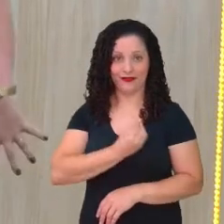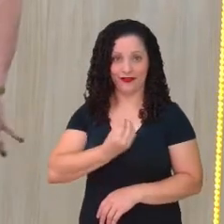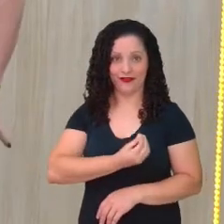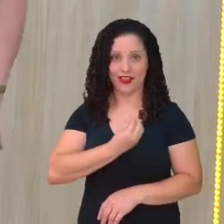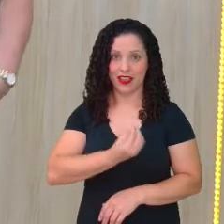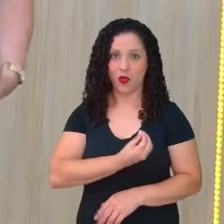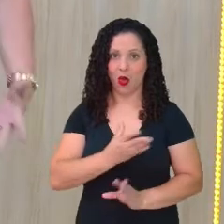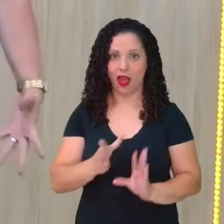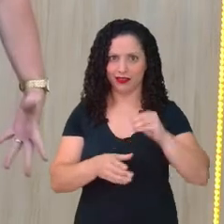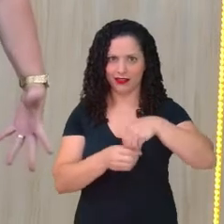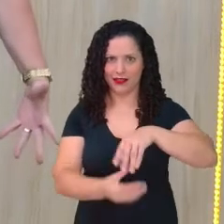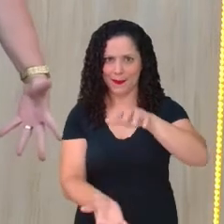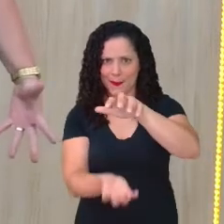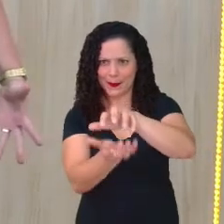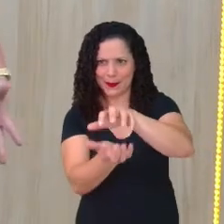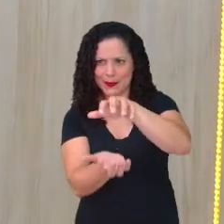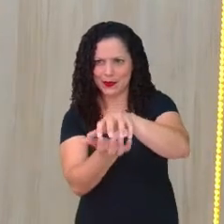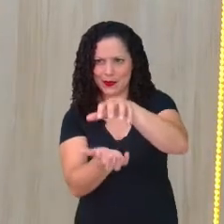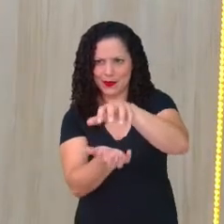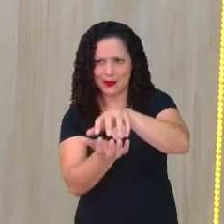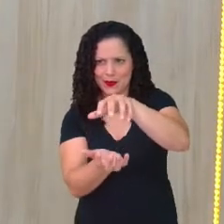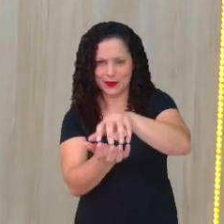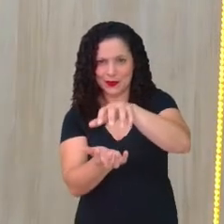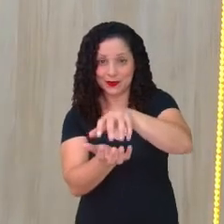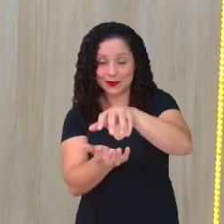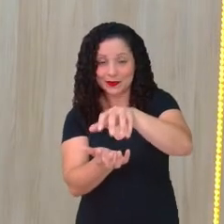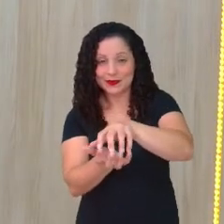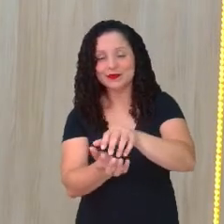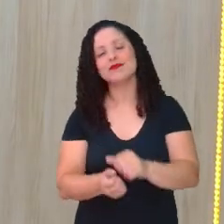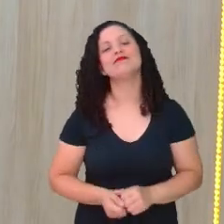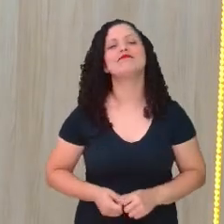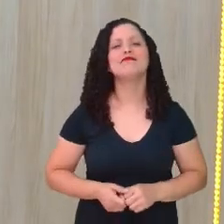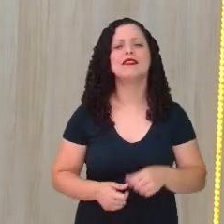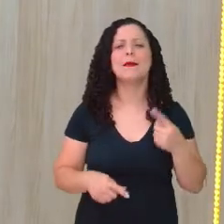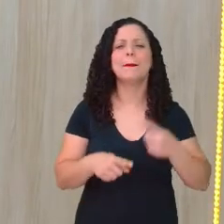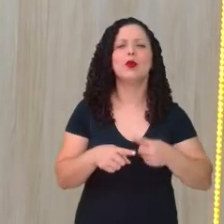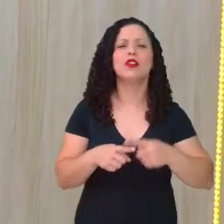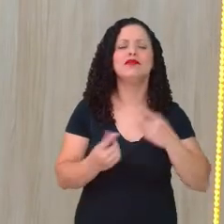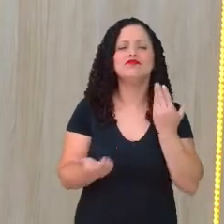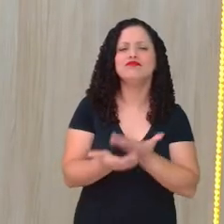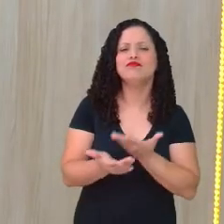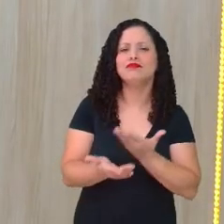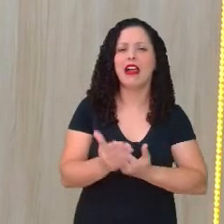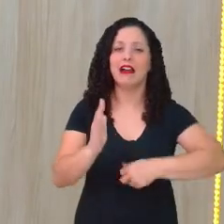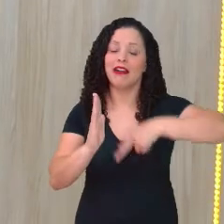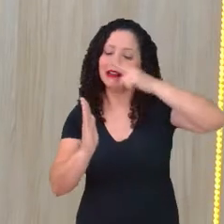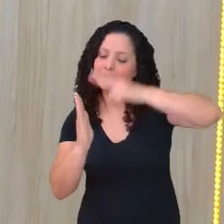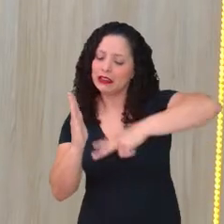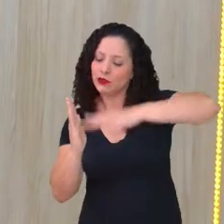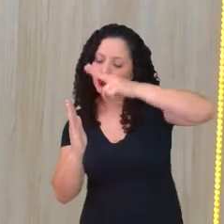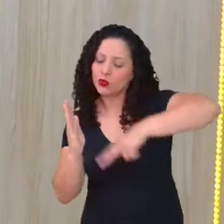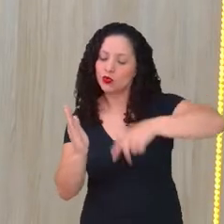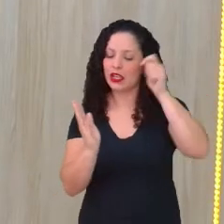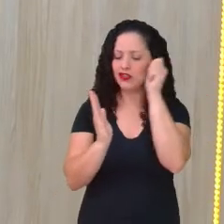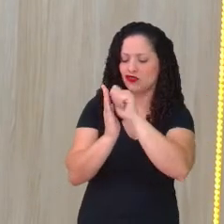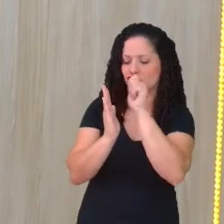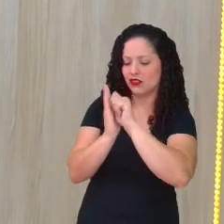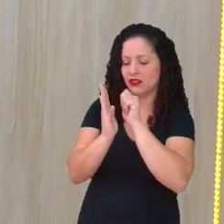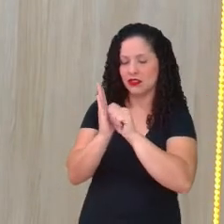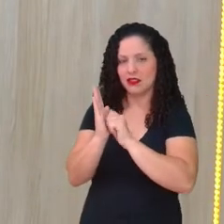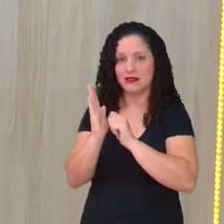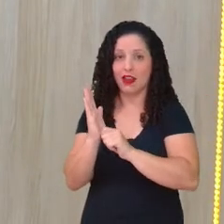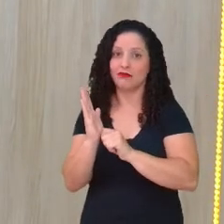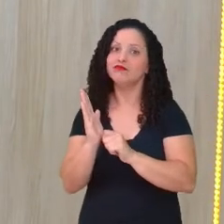em Pernambuco, como já foi falado, não é? Nós temos que deixar. E por que estamos trabalhando leitura, escrita, não é?